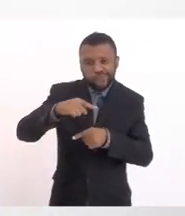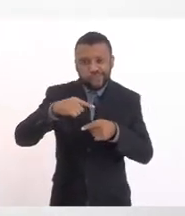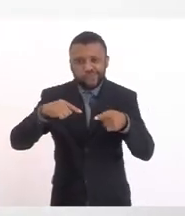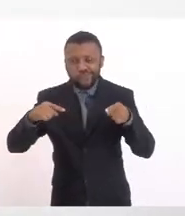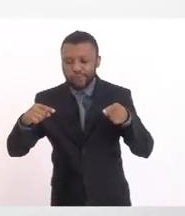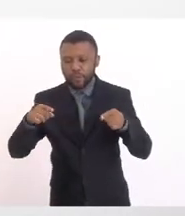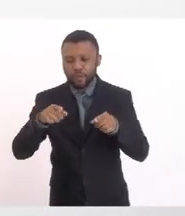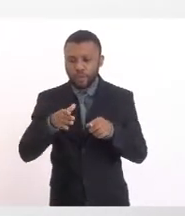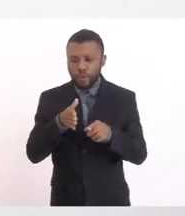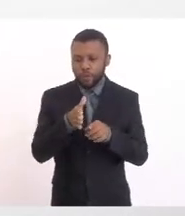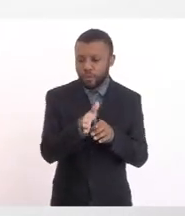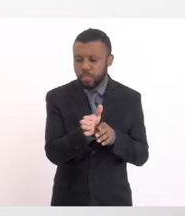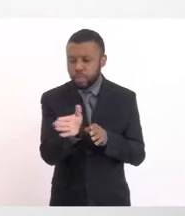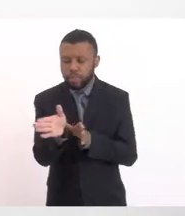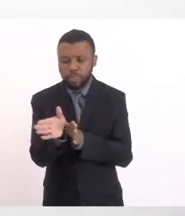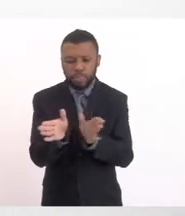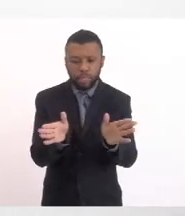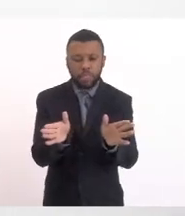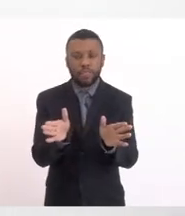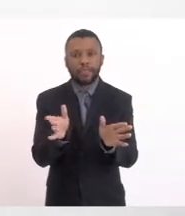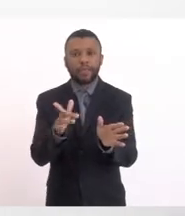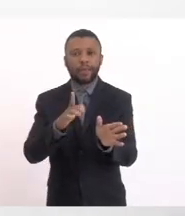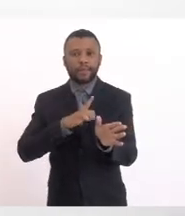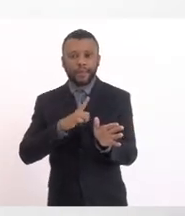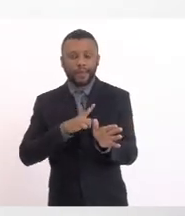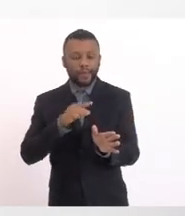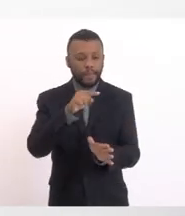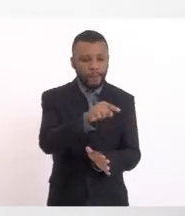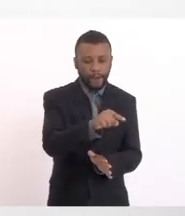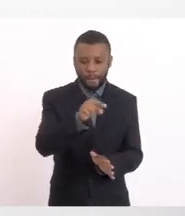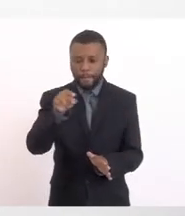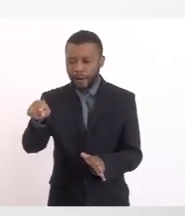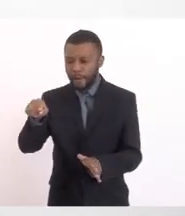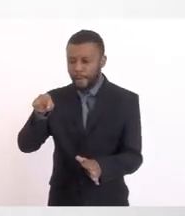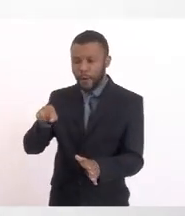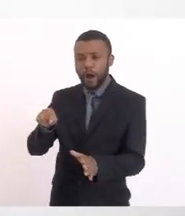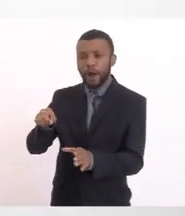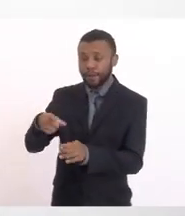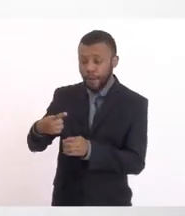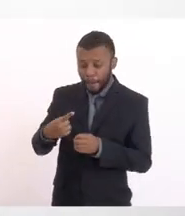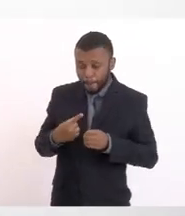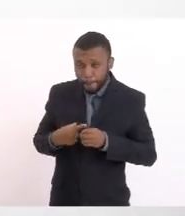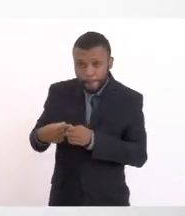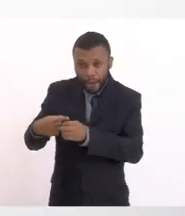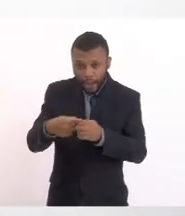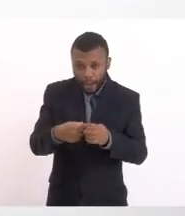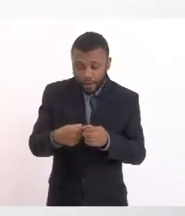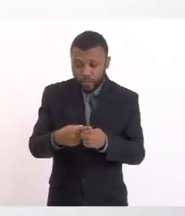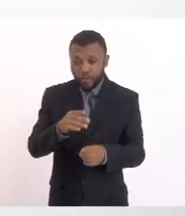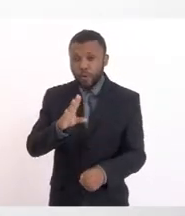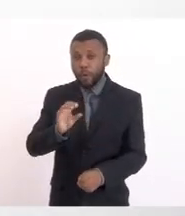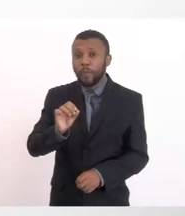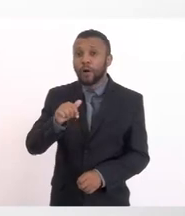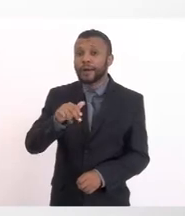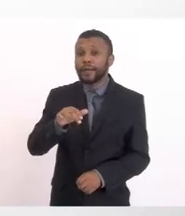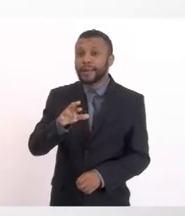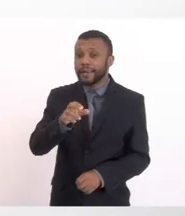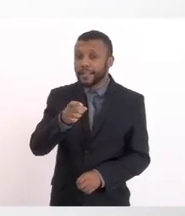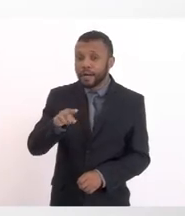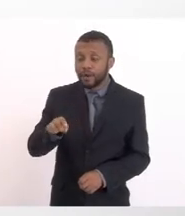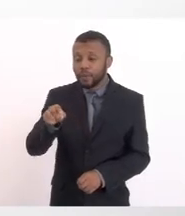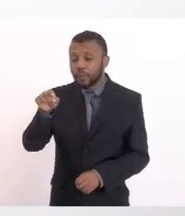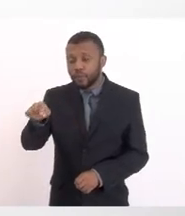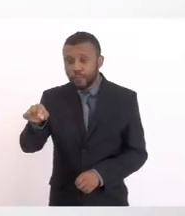de entender Ali da bombaça Para jardim Da jardim Para o boqueirão Do boqueirão Para de fora E é óbvio Que você abrir A